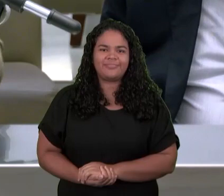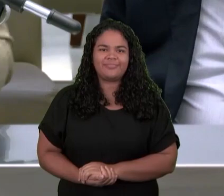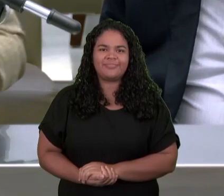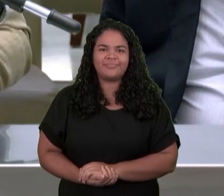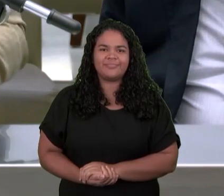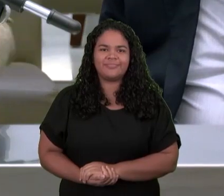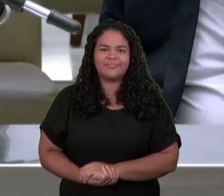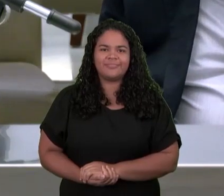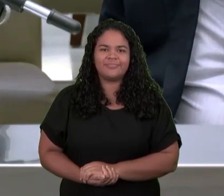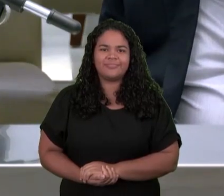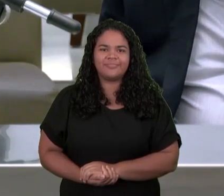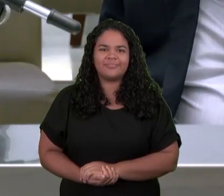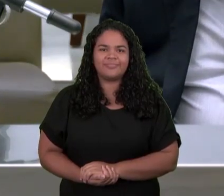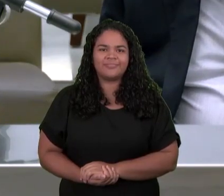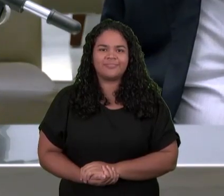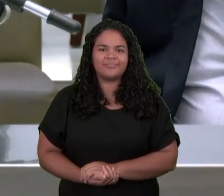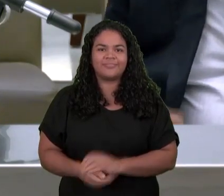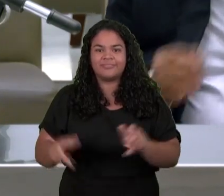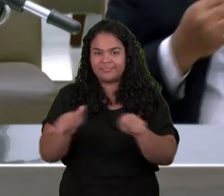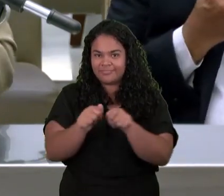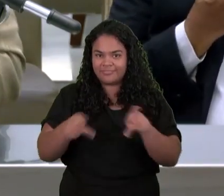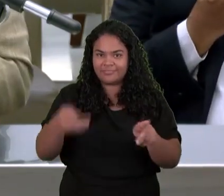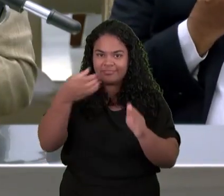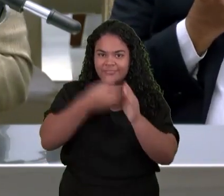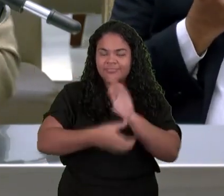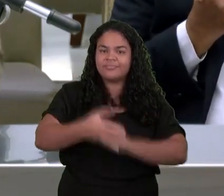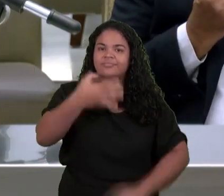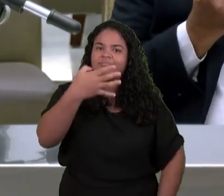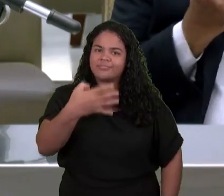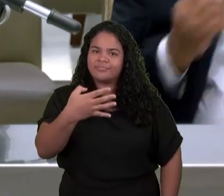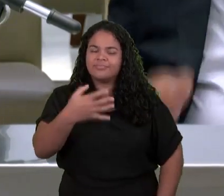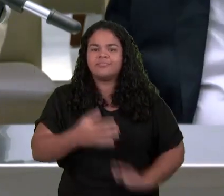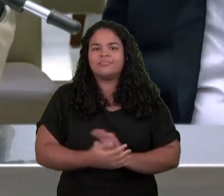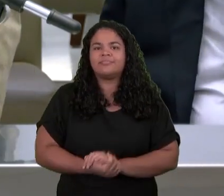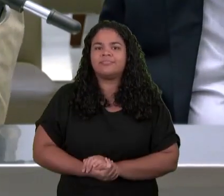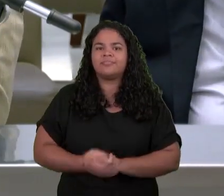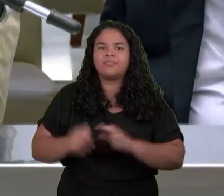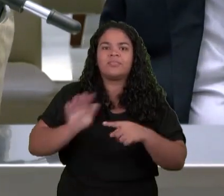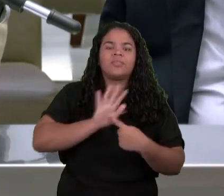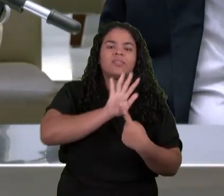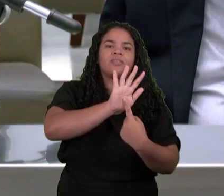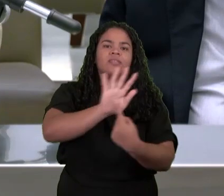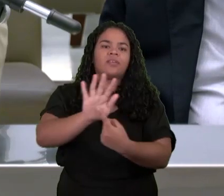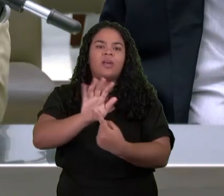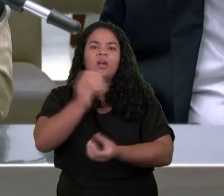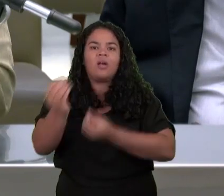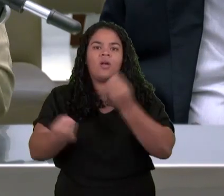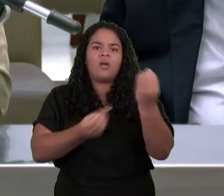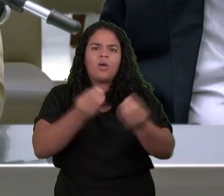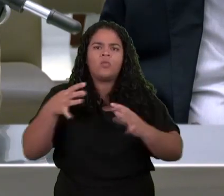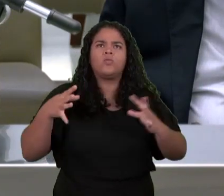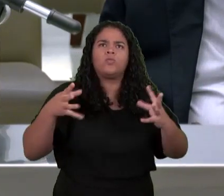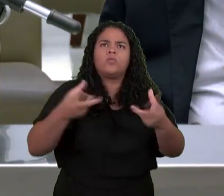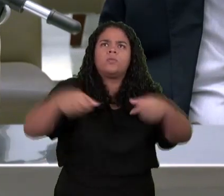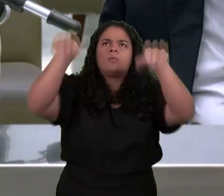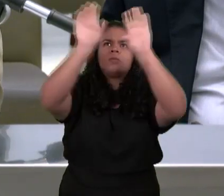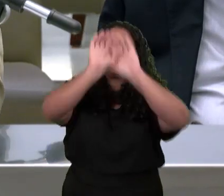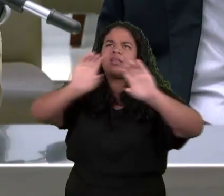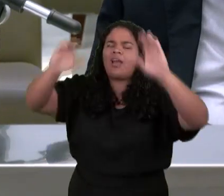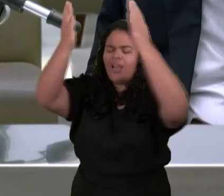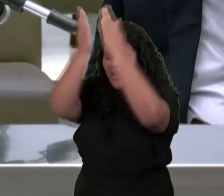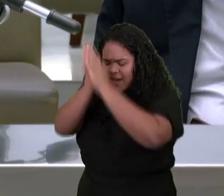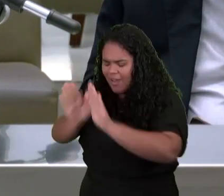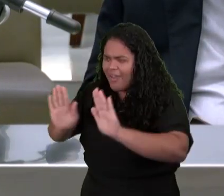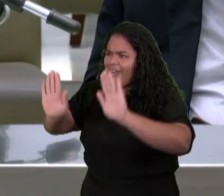O capítulo 4 Queridos irmãos A adoração Se dará Iavé A